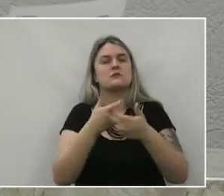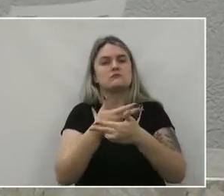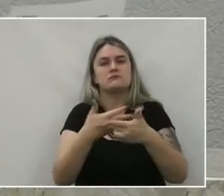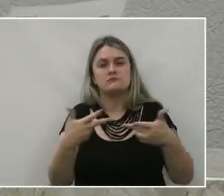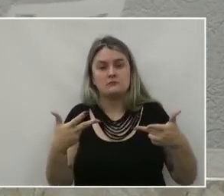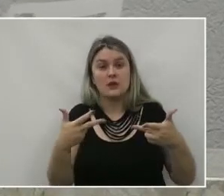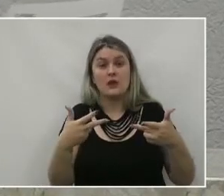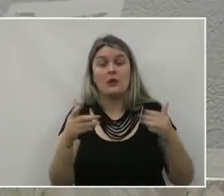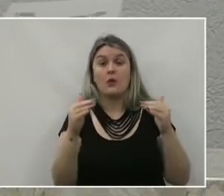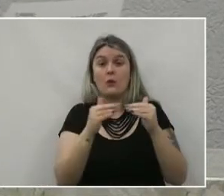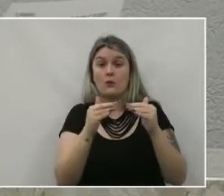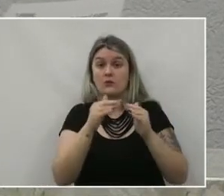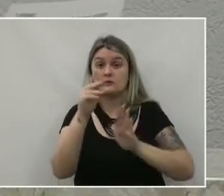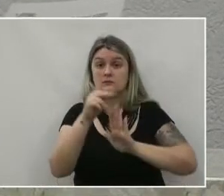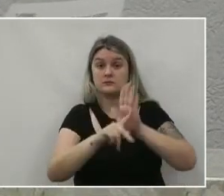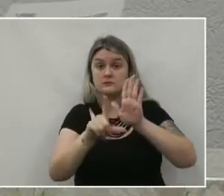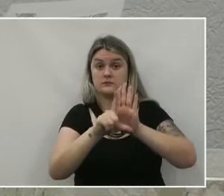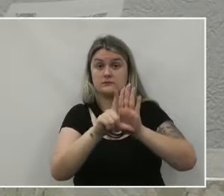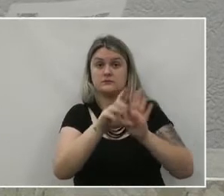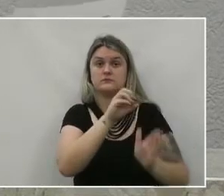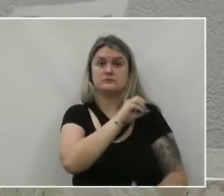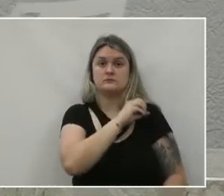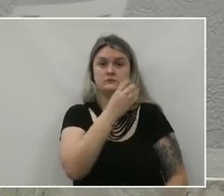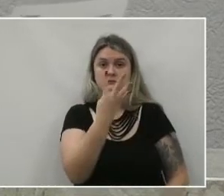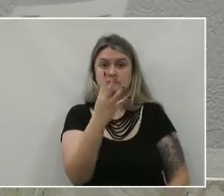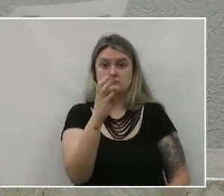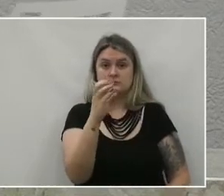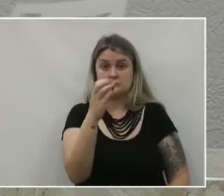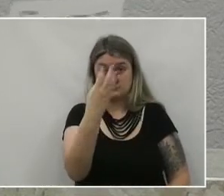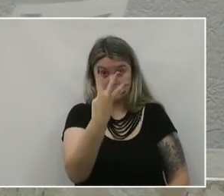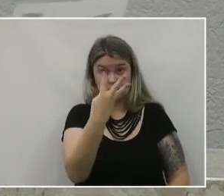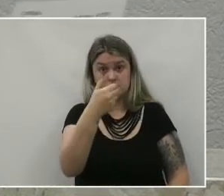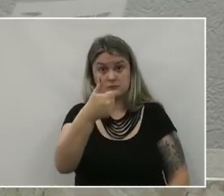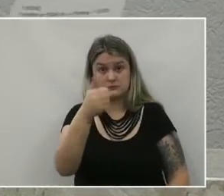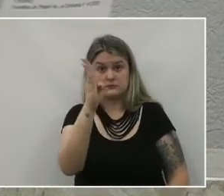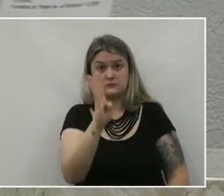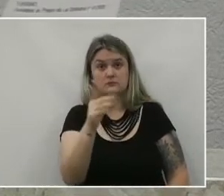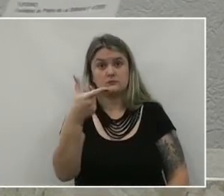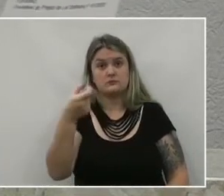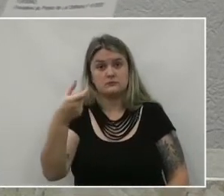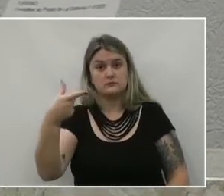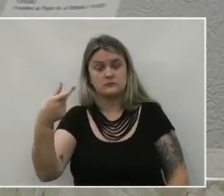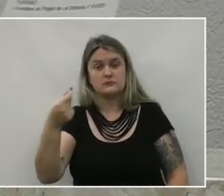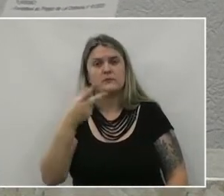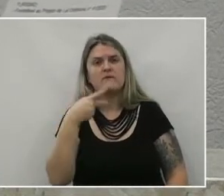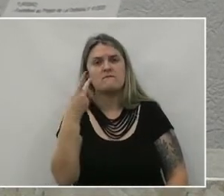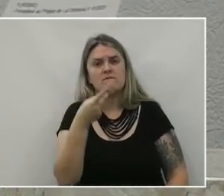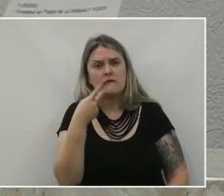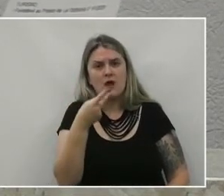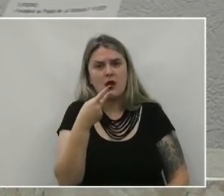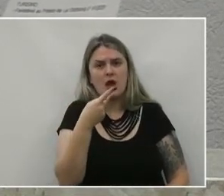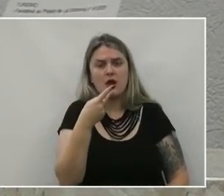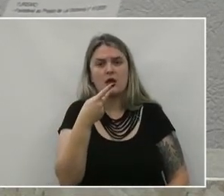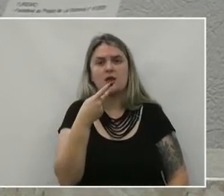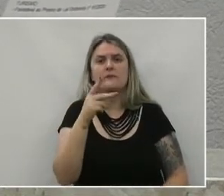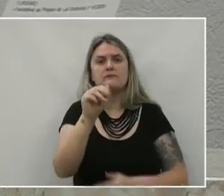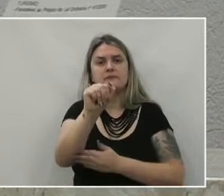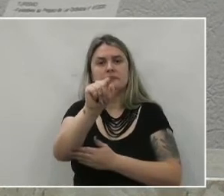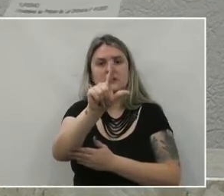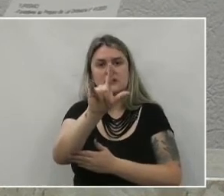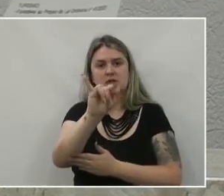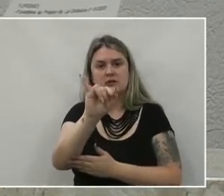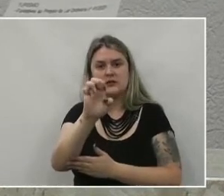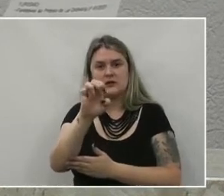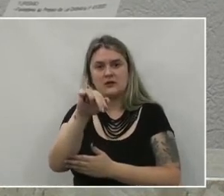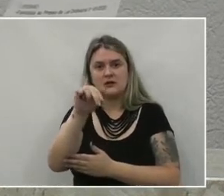Favorável ao projeto de lei ordinária número 41, barra 2020 Dispõe sobre alienação de bens